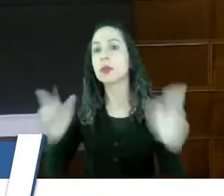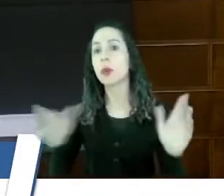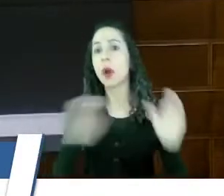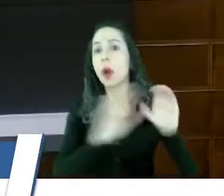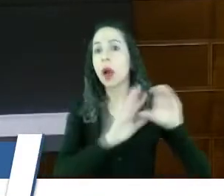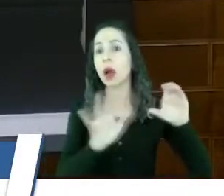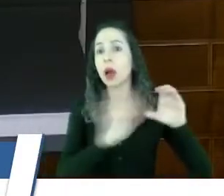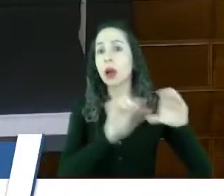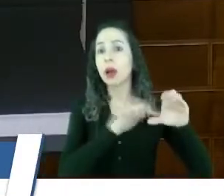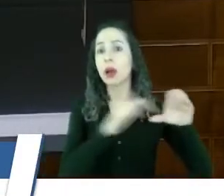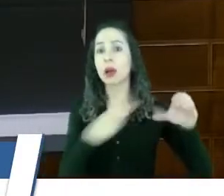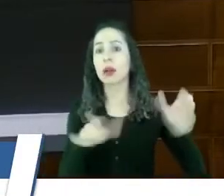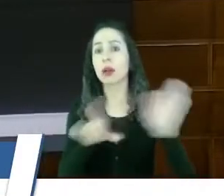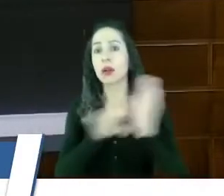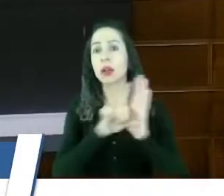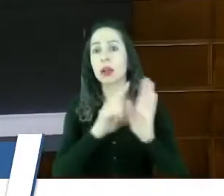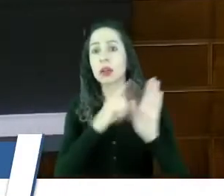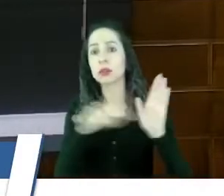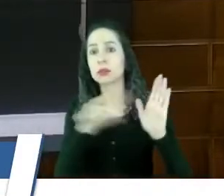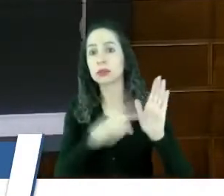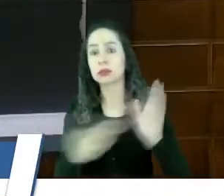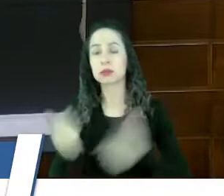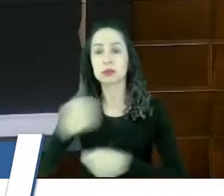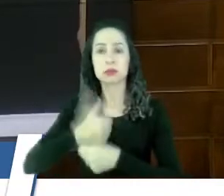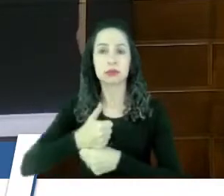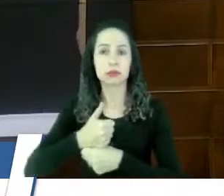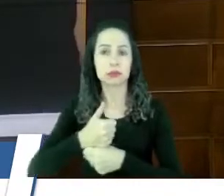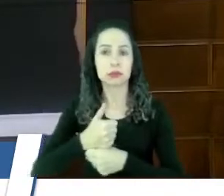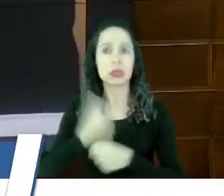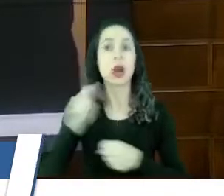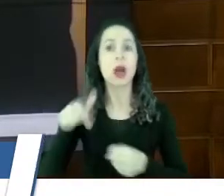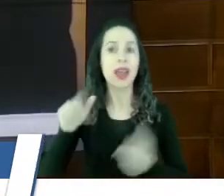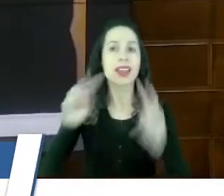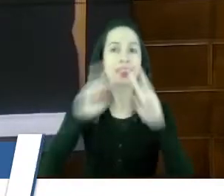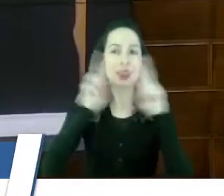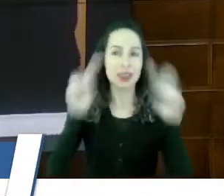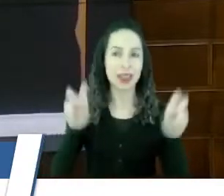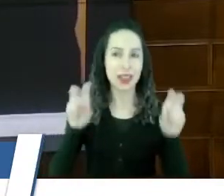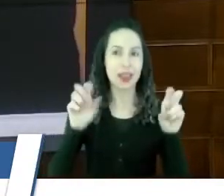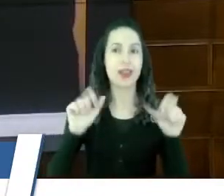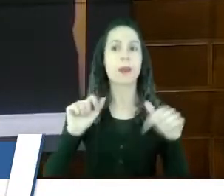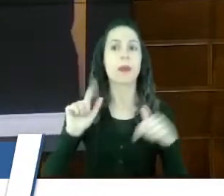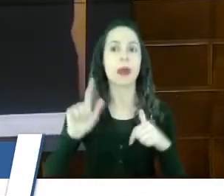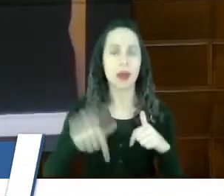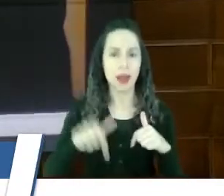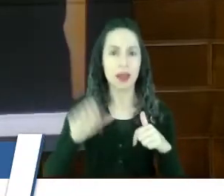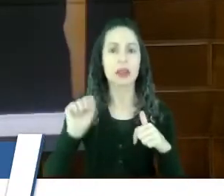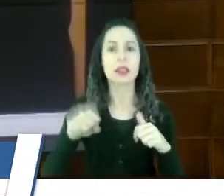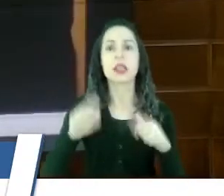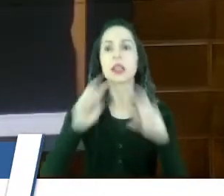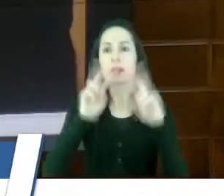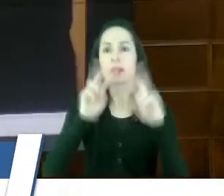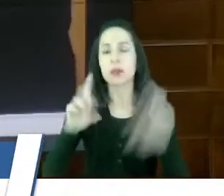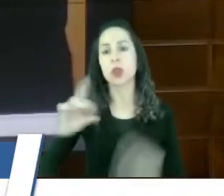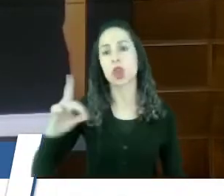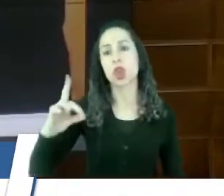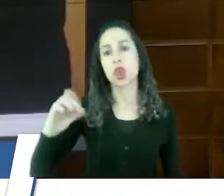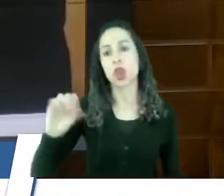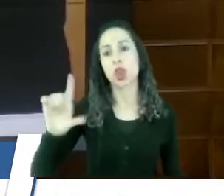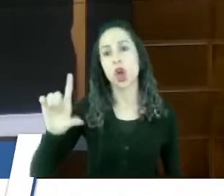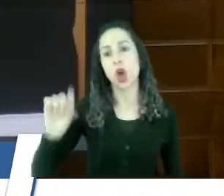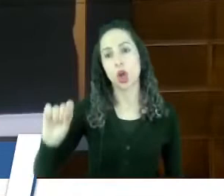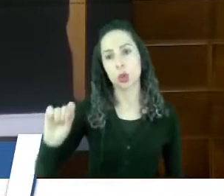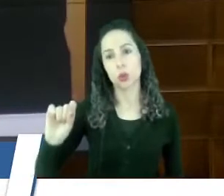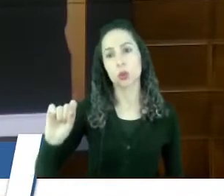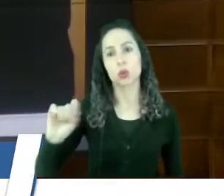impugnada. Entendo que essa questão é, em tese caracterizaria o dolo da improbidade. E, por